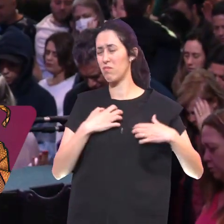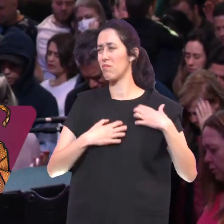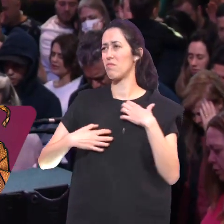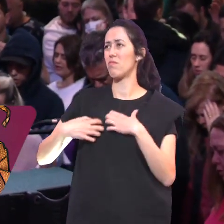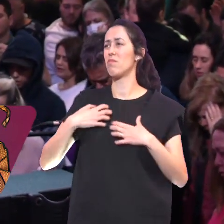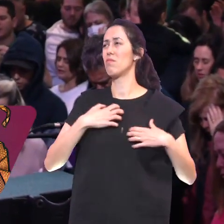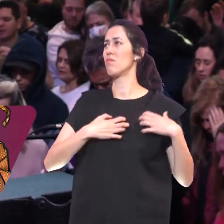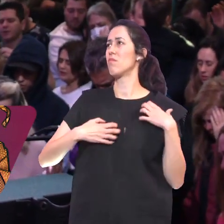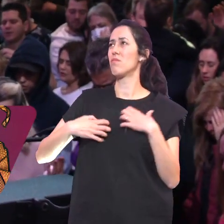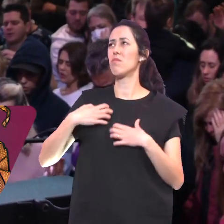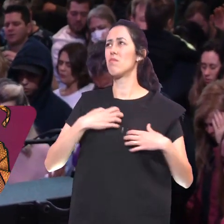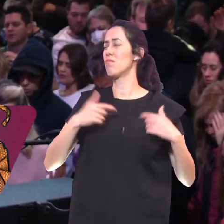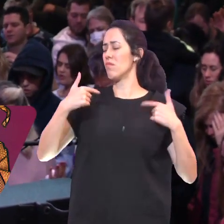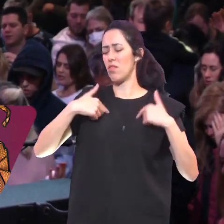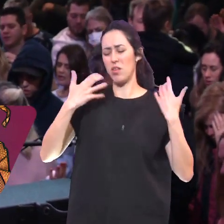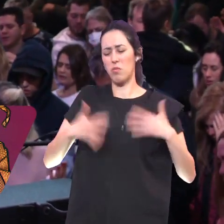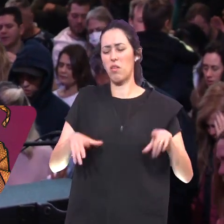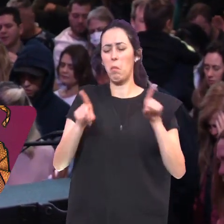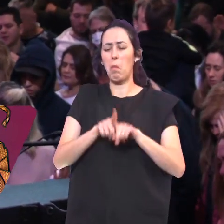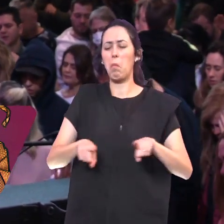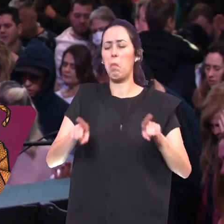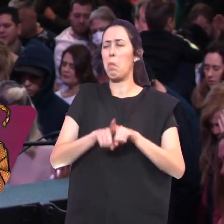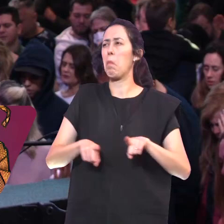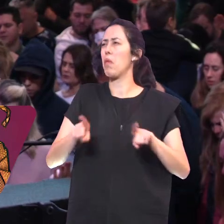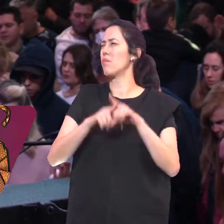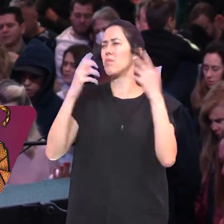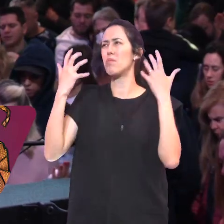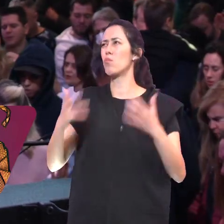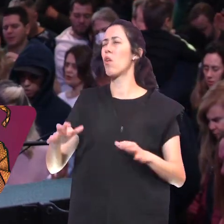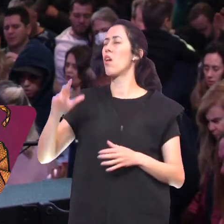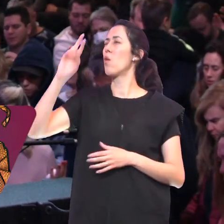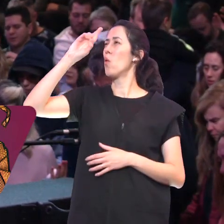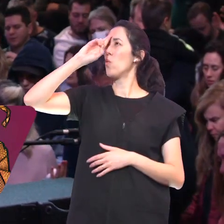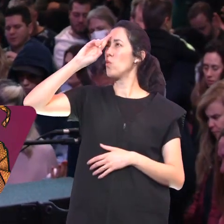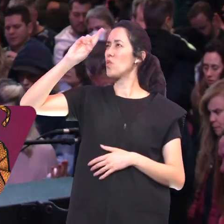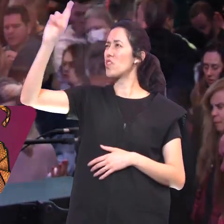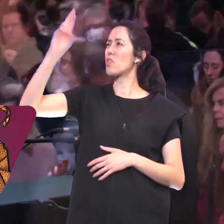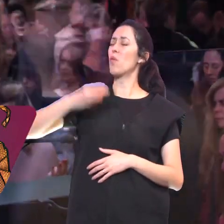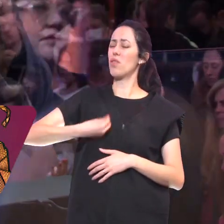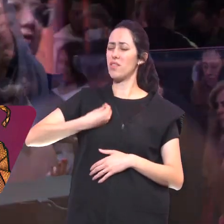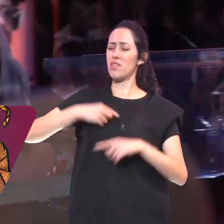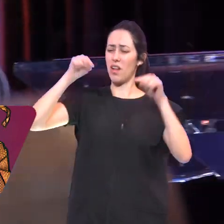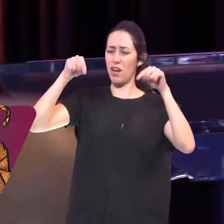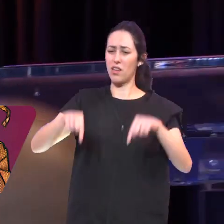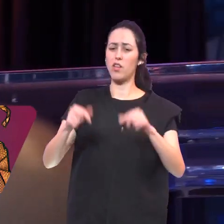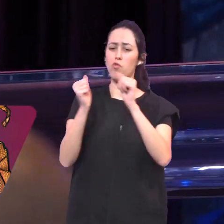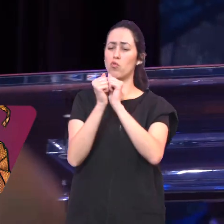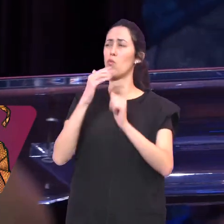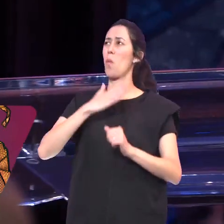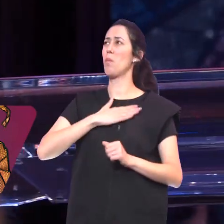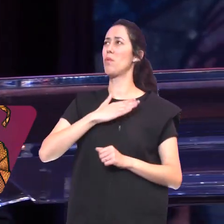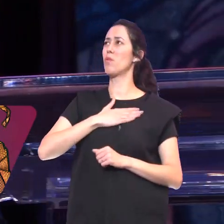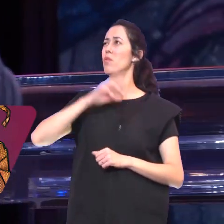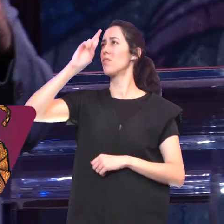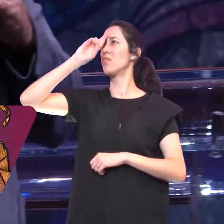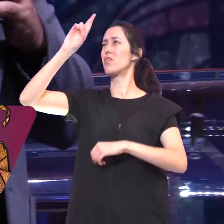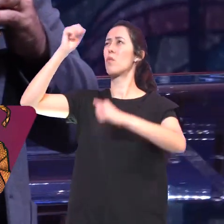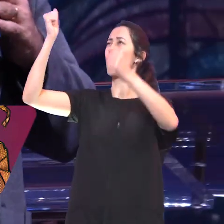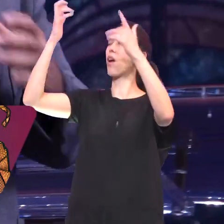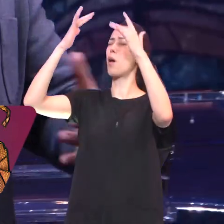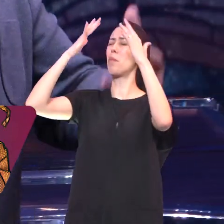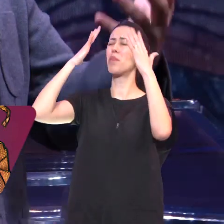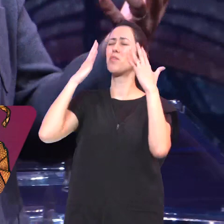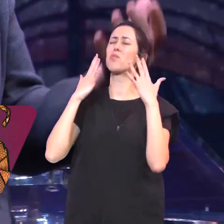Como eu cheguei O Senhor Senhor O Senhor está aqui comigo O Senhor me abençoa